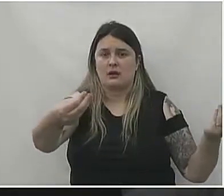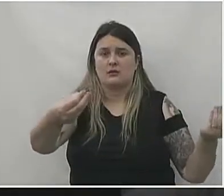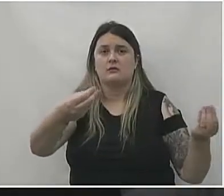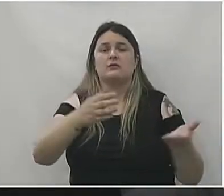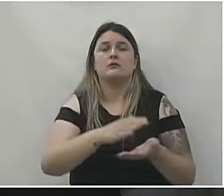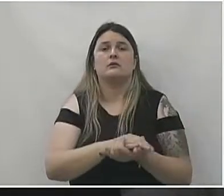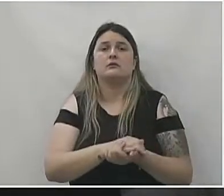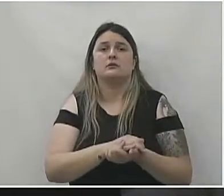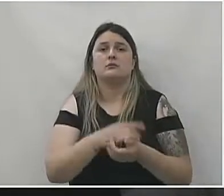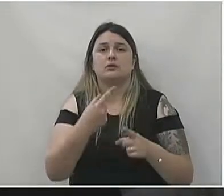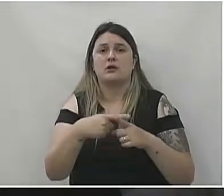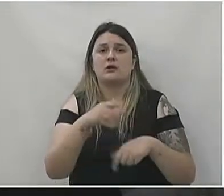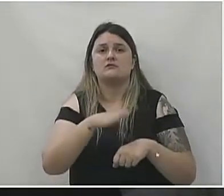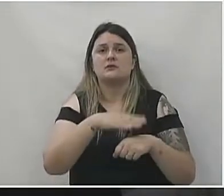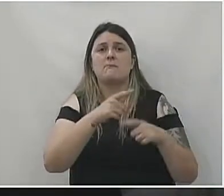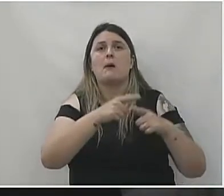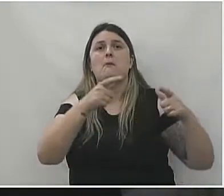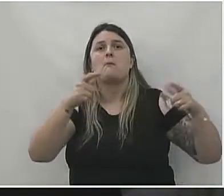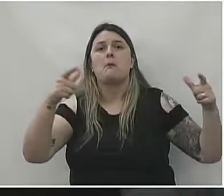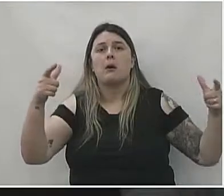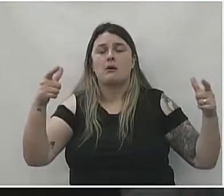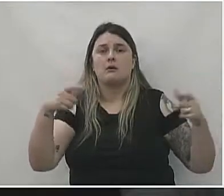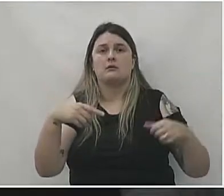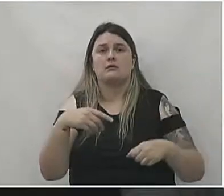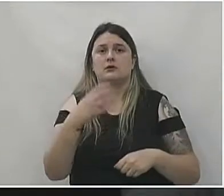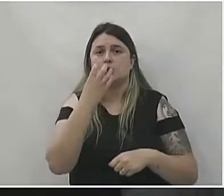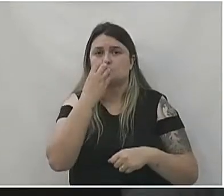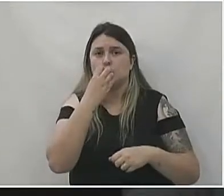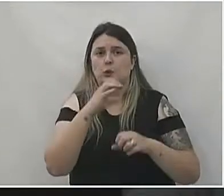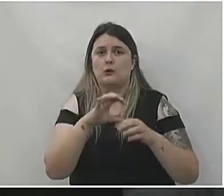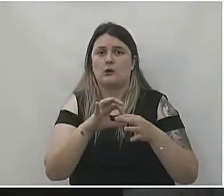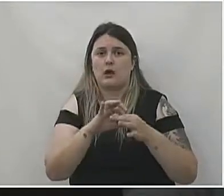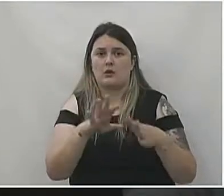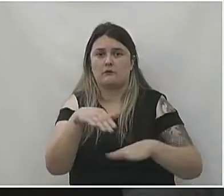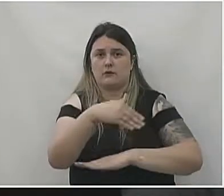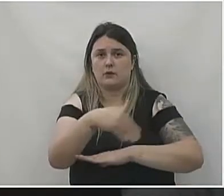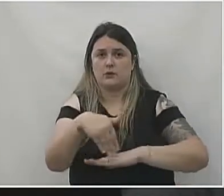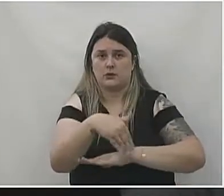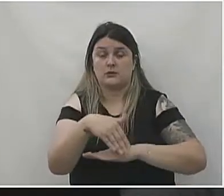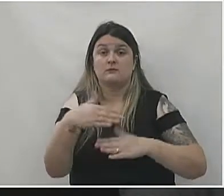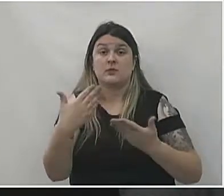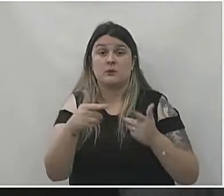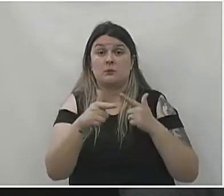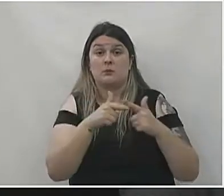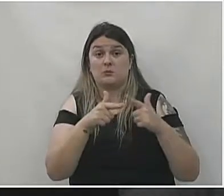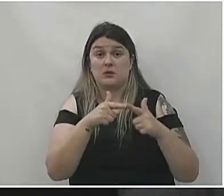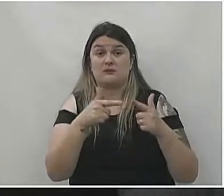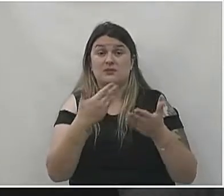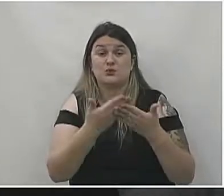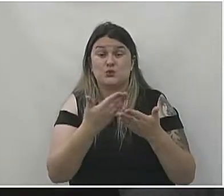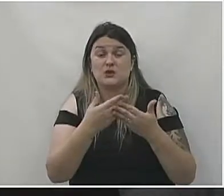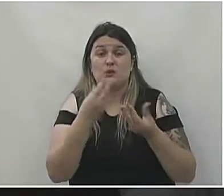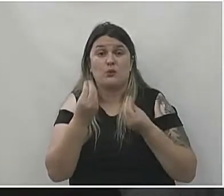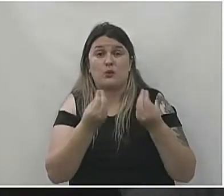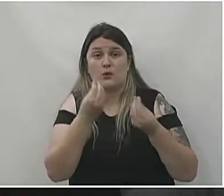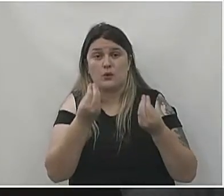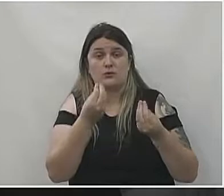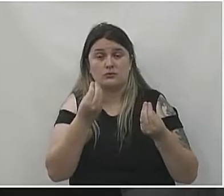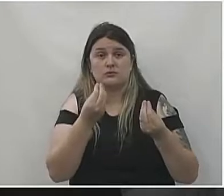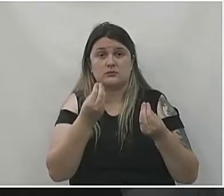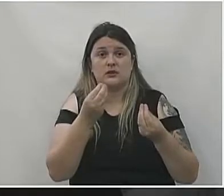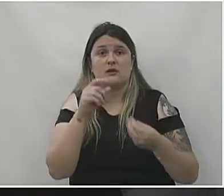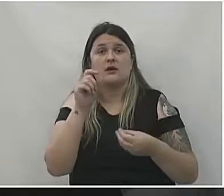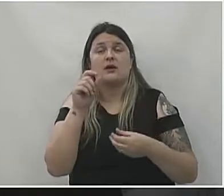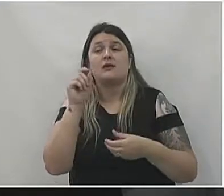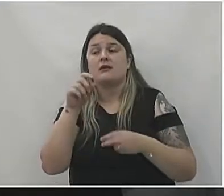acarreta tem a aumentar mais e mais. Então esse problema aí precisa ser estudado, precisa o